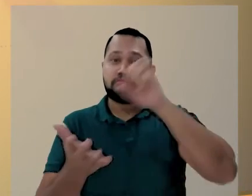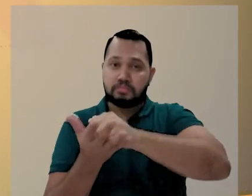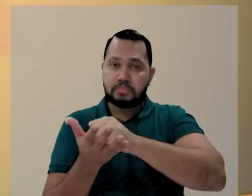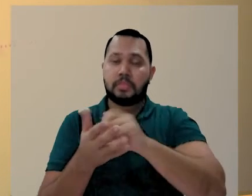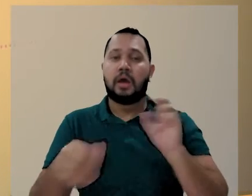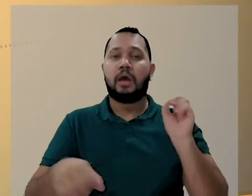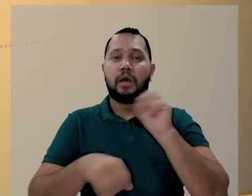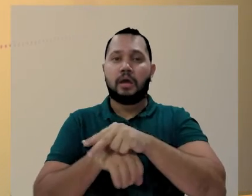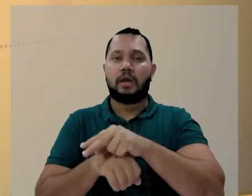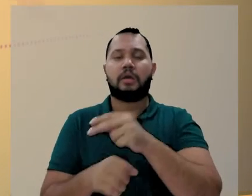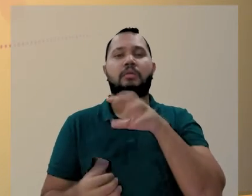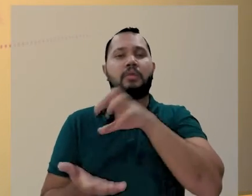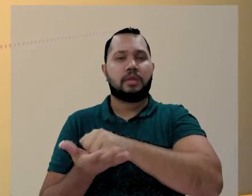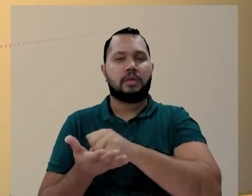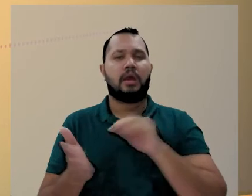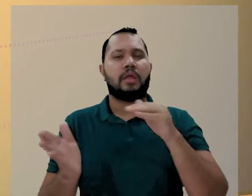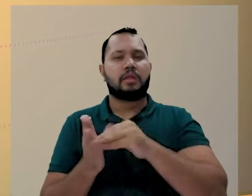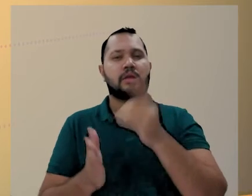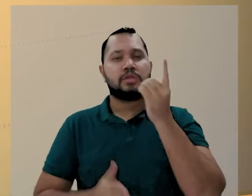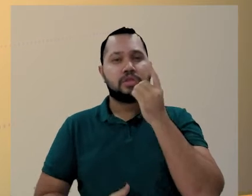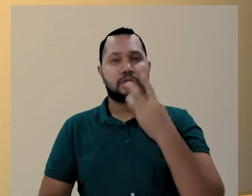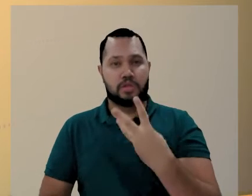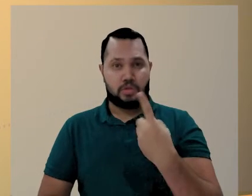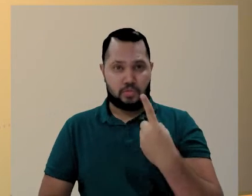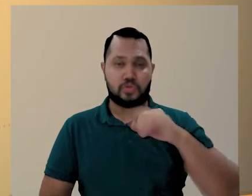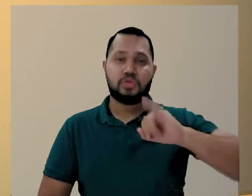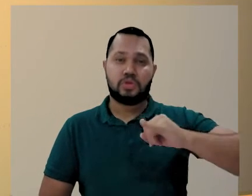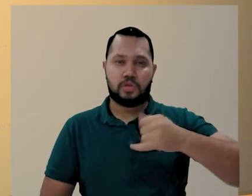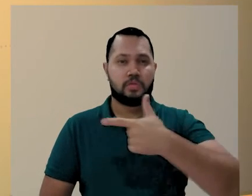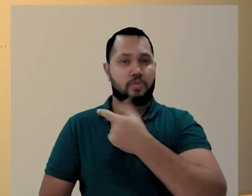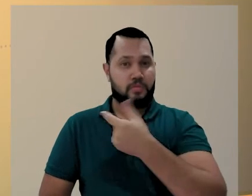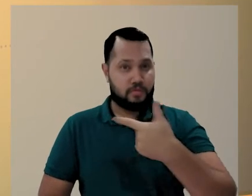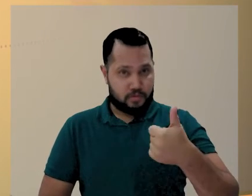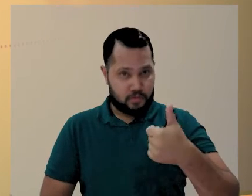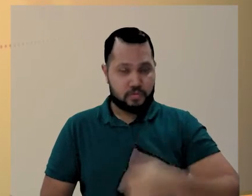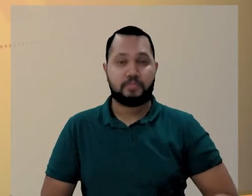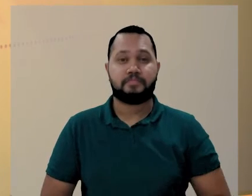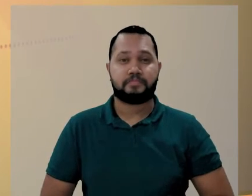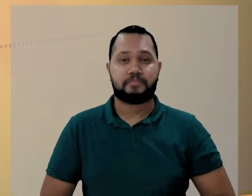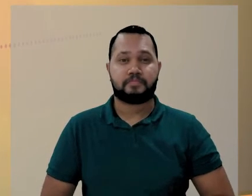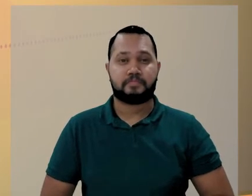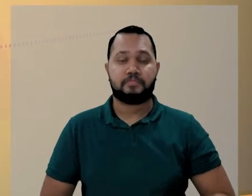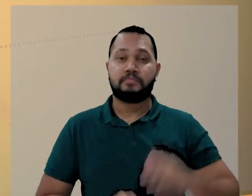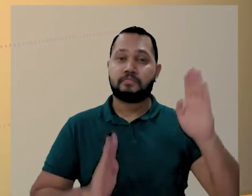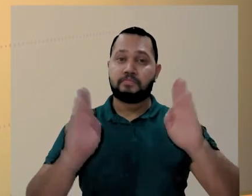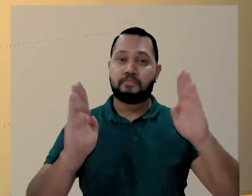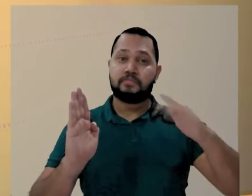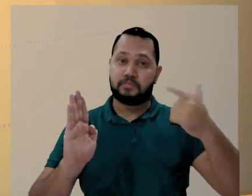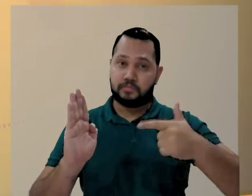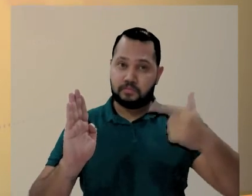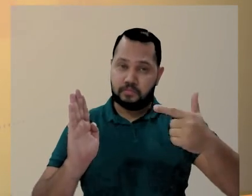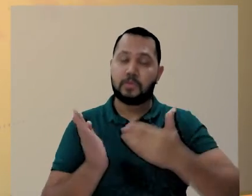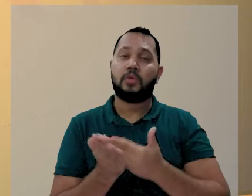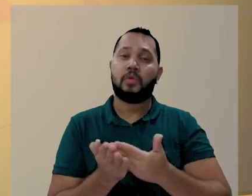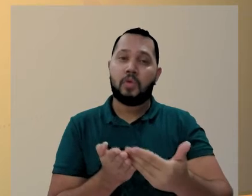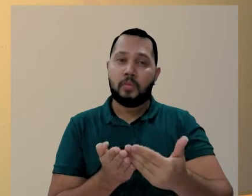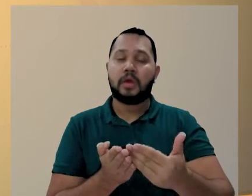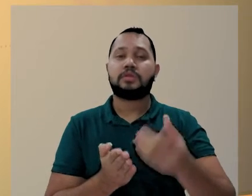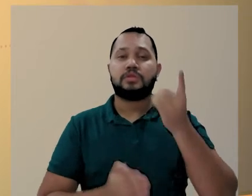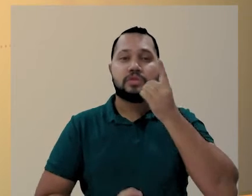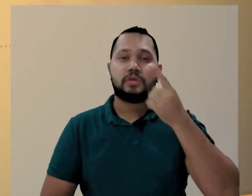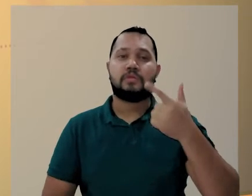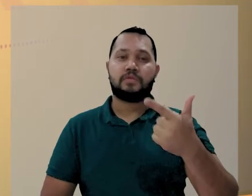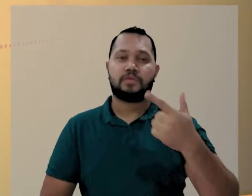-senso, regulamente matriculados até 31 de janeiro de 2021. A votação do segundo